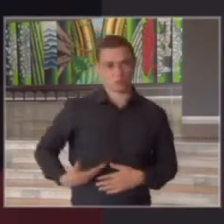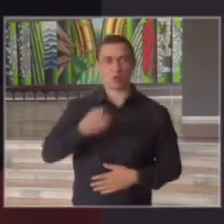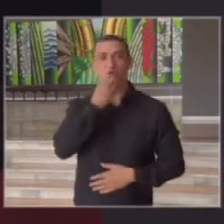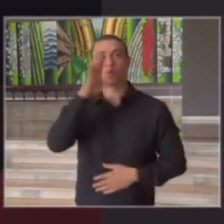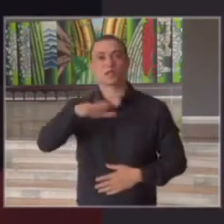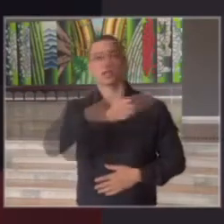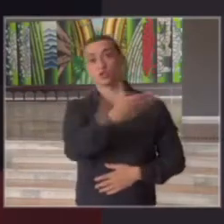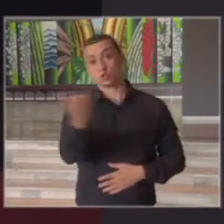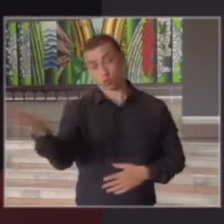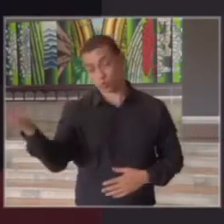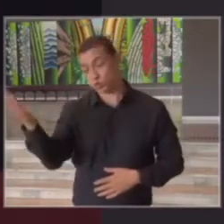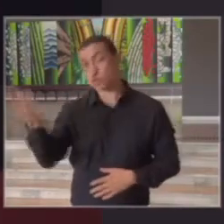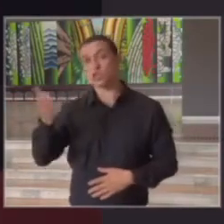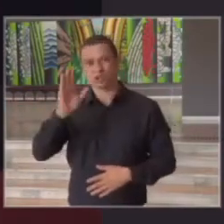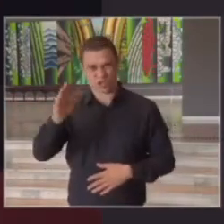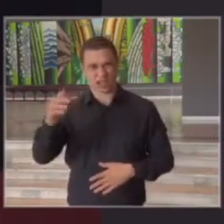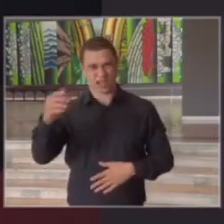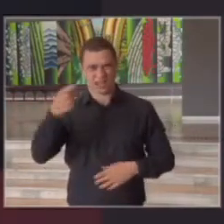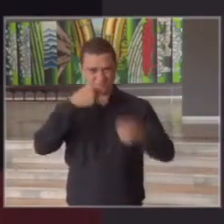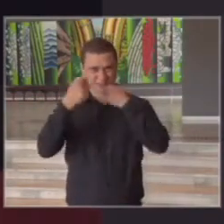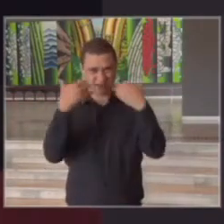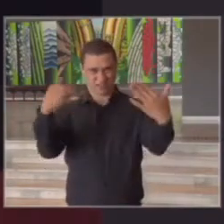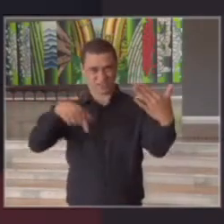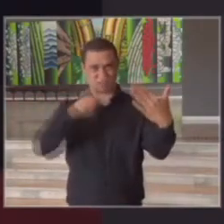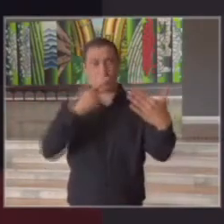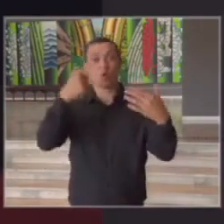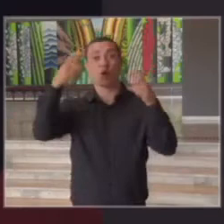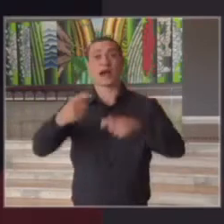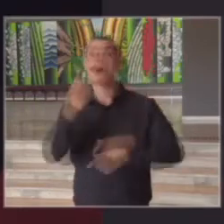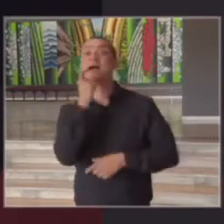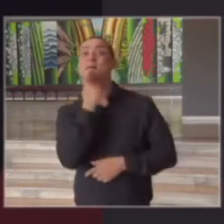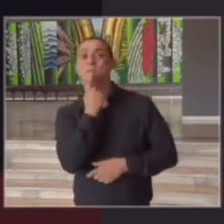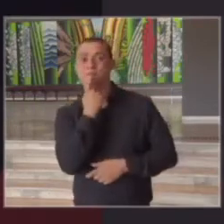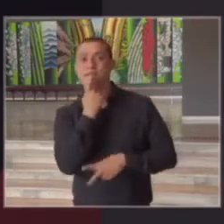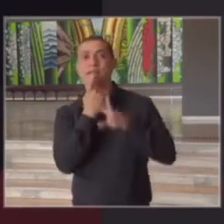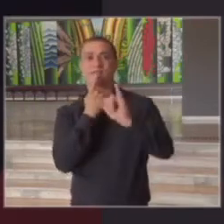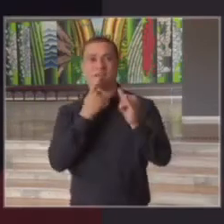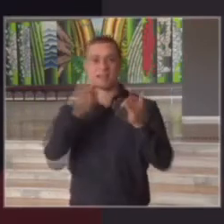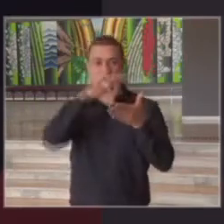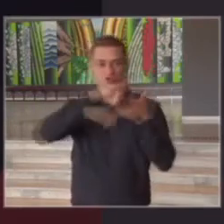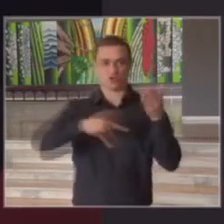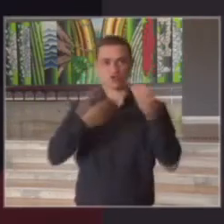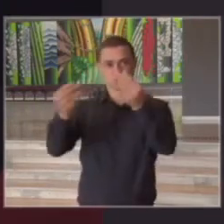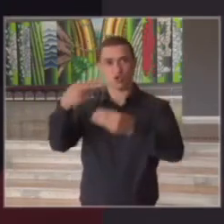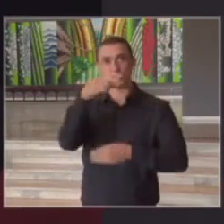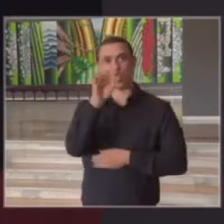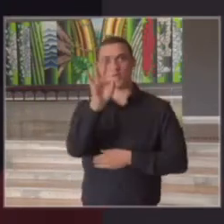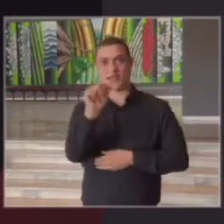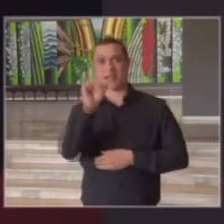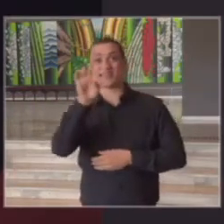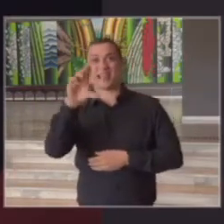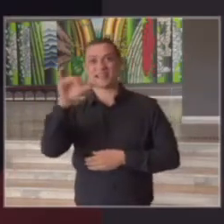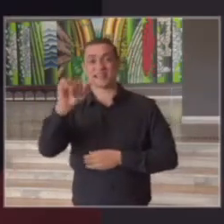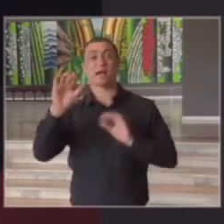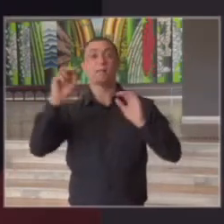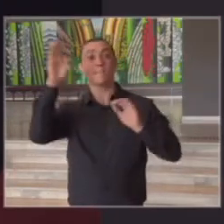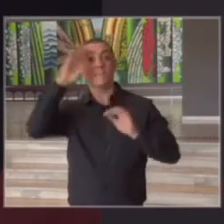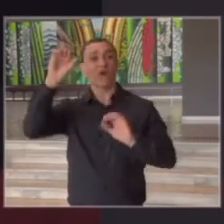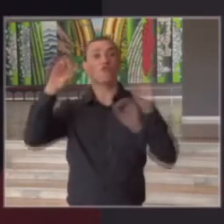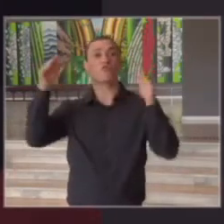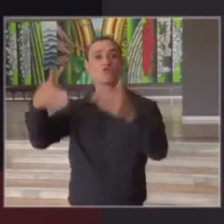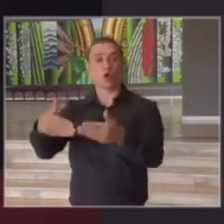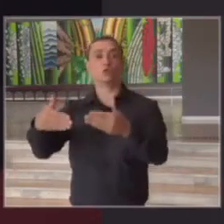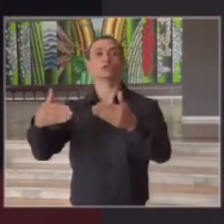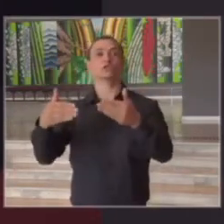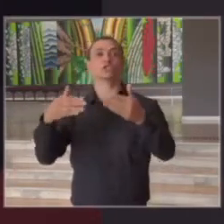todos como já foi dito na coletiva Campinas vai receber uma nota técnica em relação principalmente às questões de